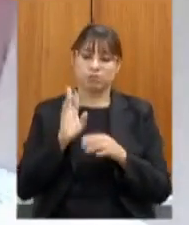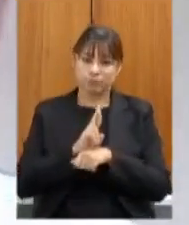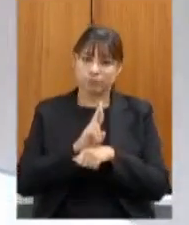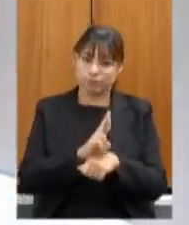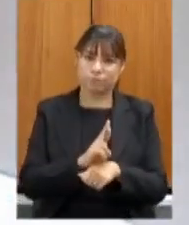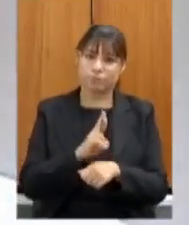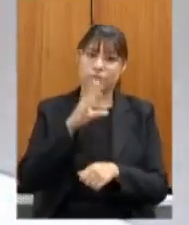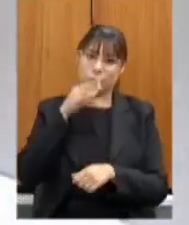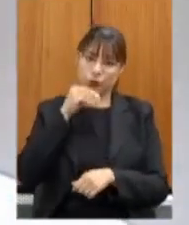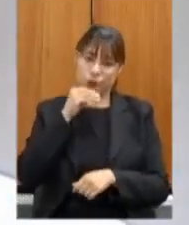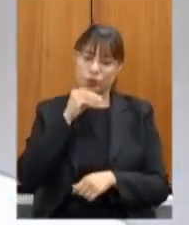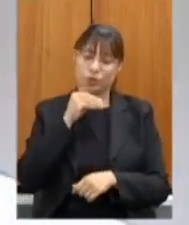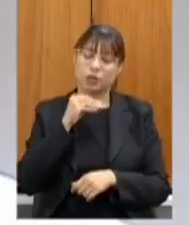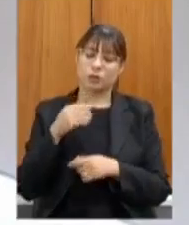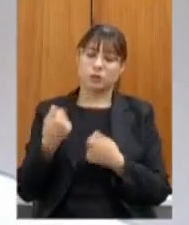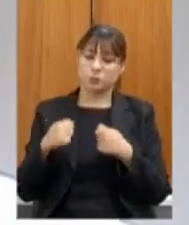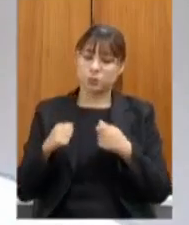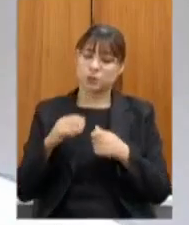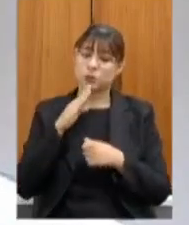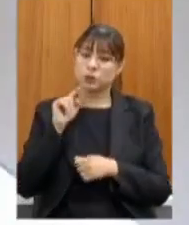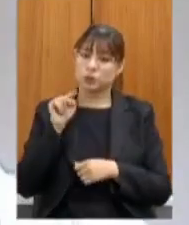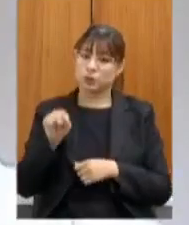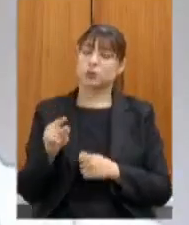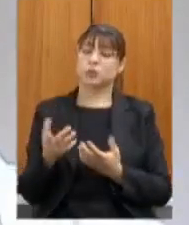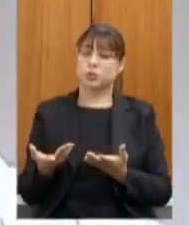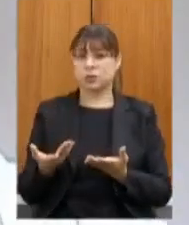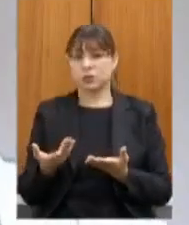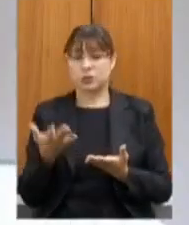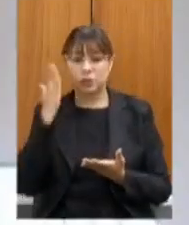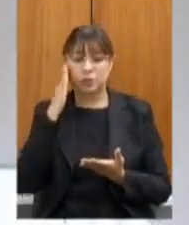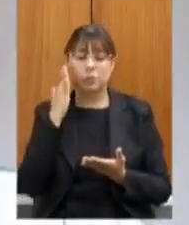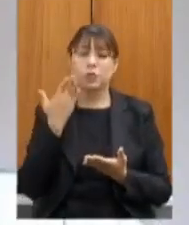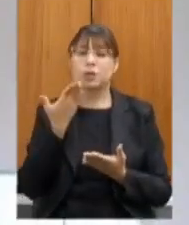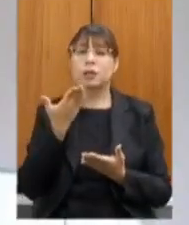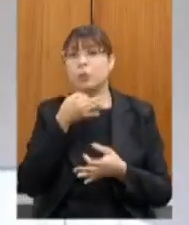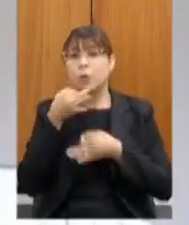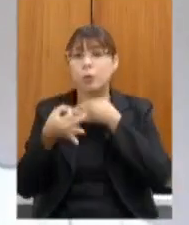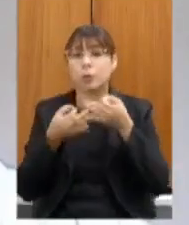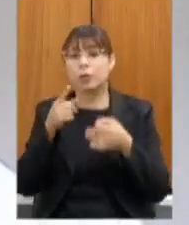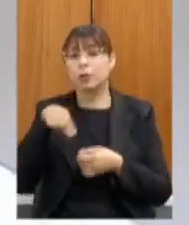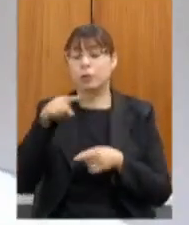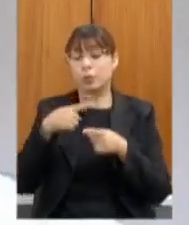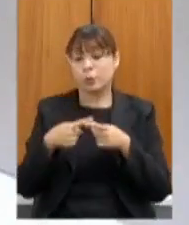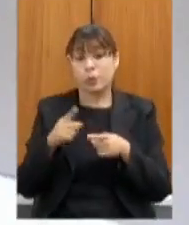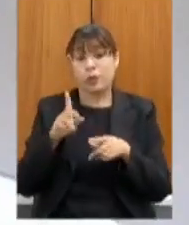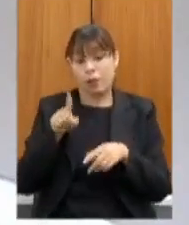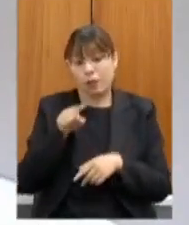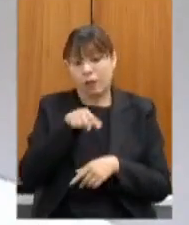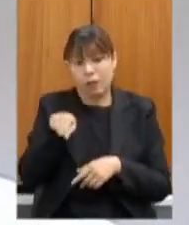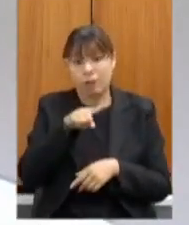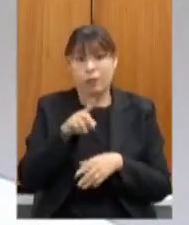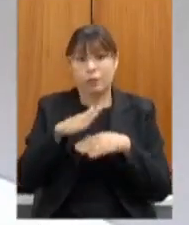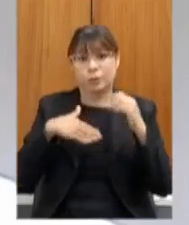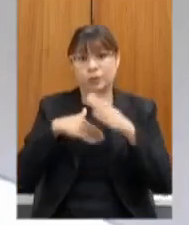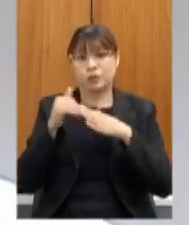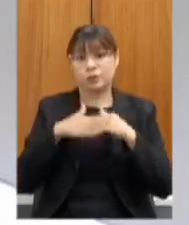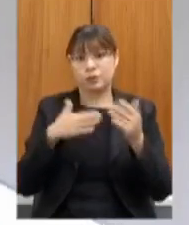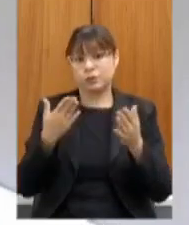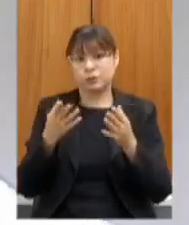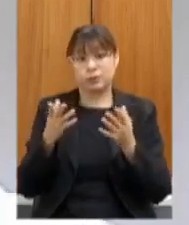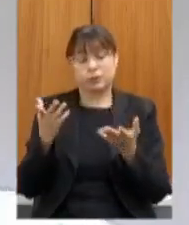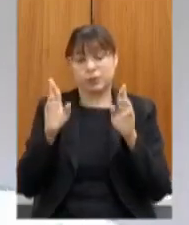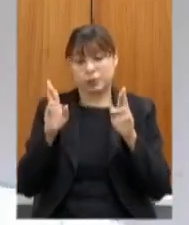ouvidos porque são esses profissionais que vão estar na linha de frente então em todo caso